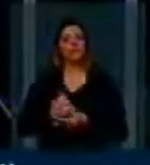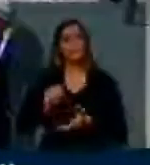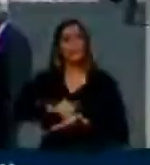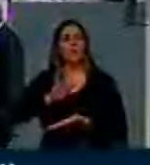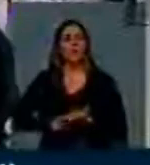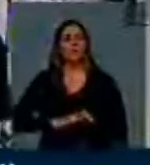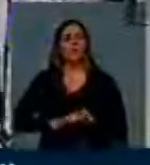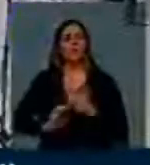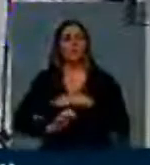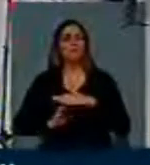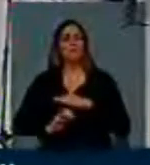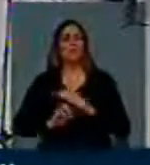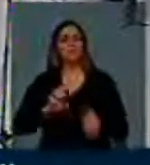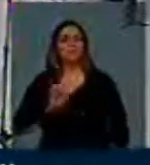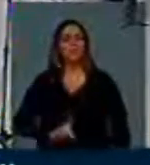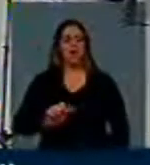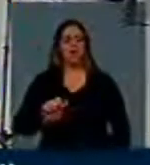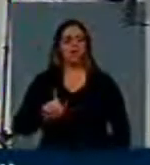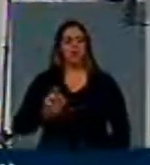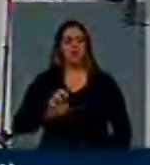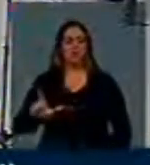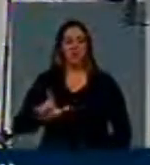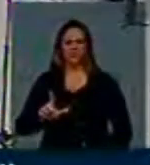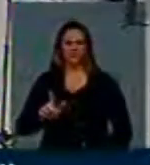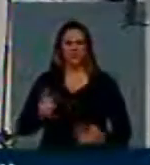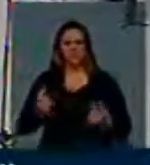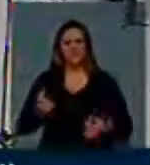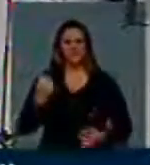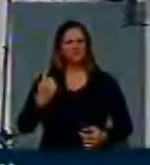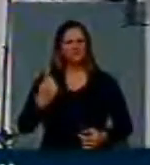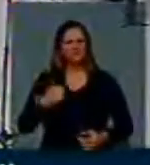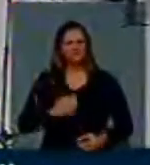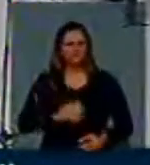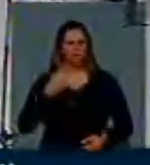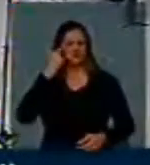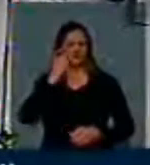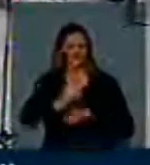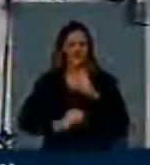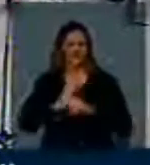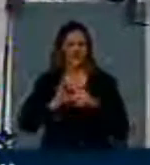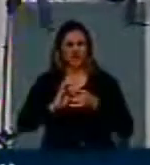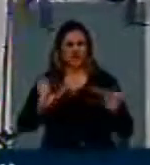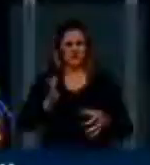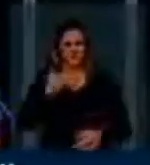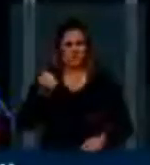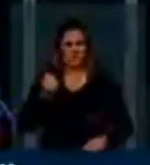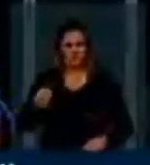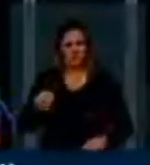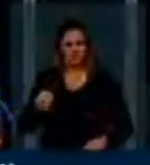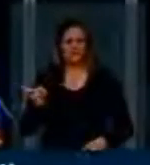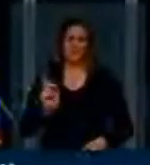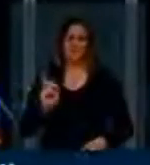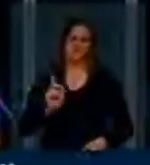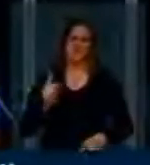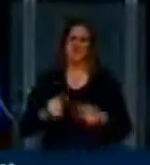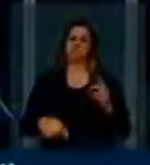de direitos autorais. Essa não é a internet que nós entendemos que seja a melhor internet para todos os brasileiros e